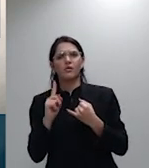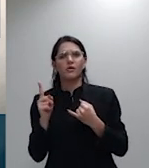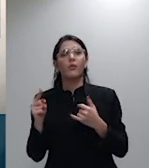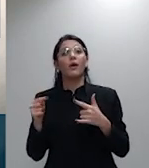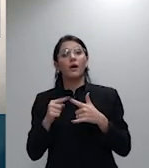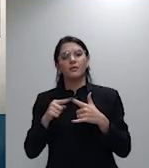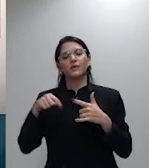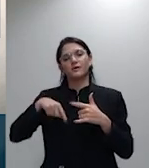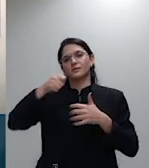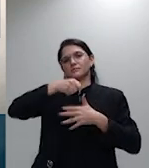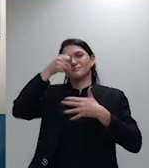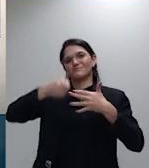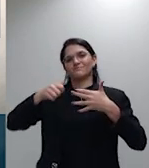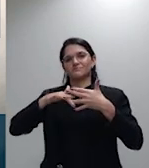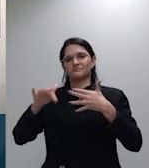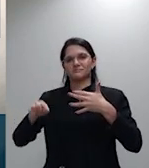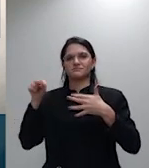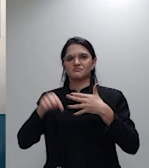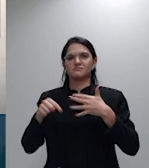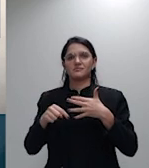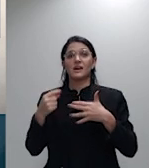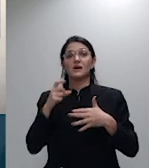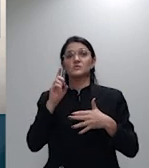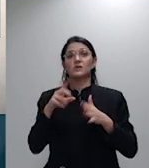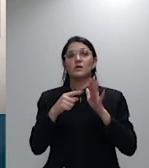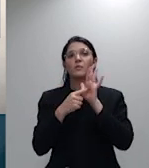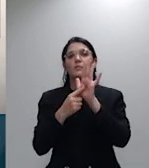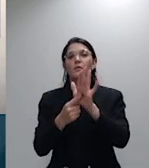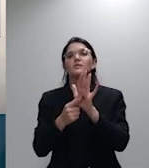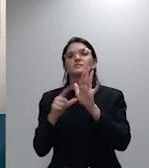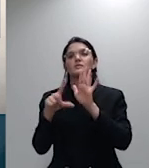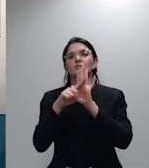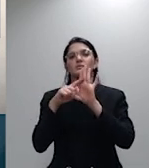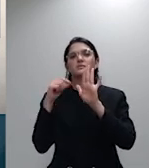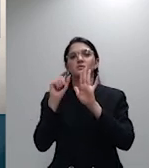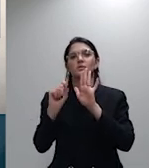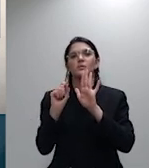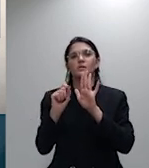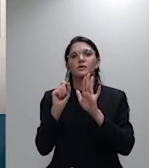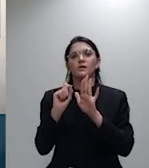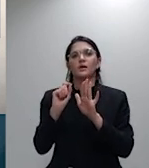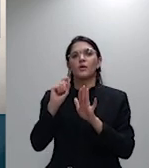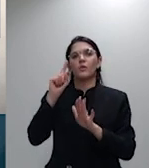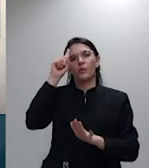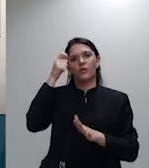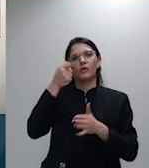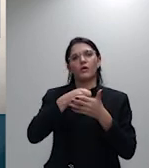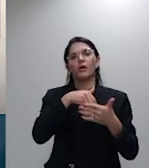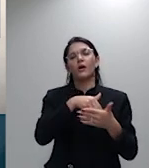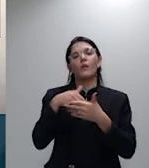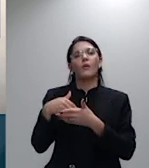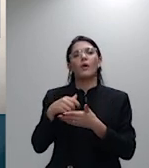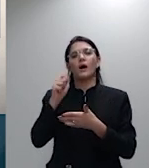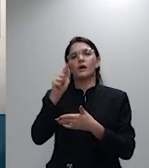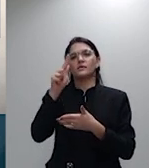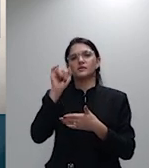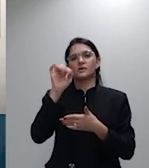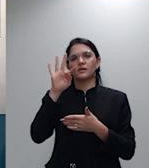Cito aqui, apenas para ilustrar, o venerando o acórdão do agravo regimental no recurso especial 1